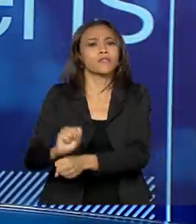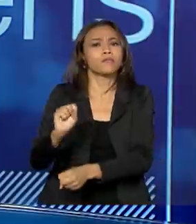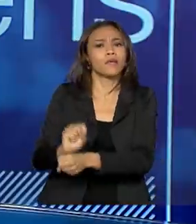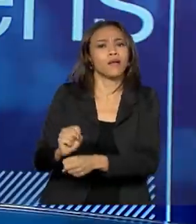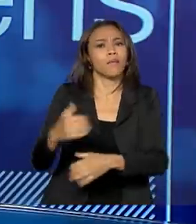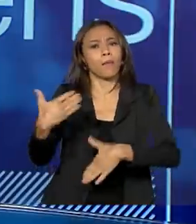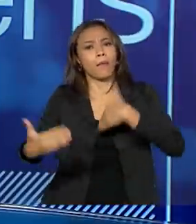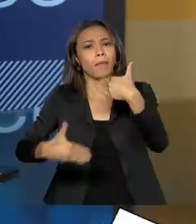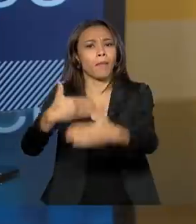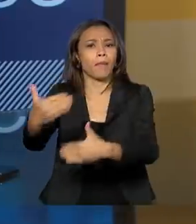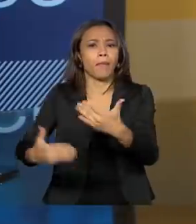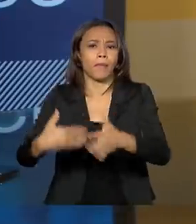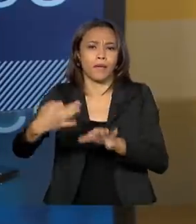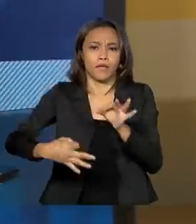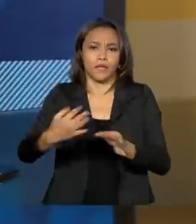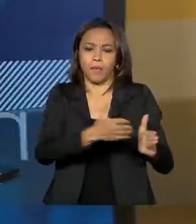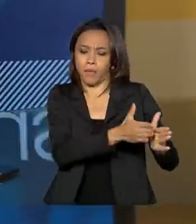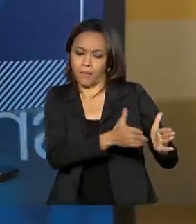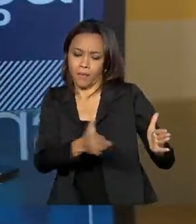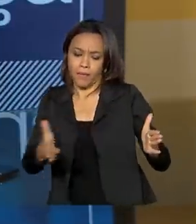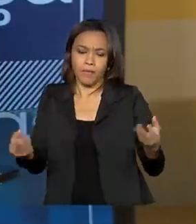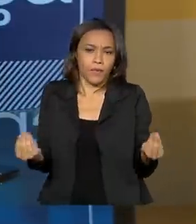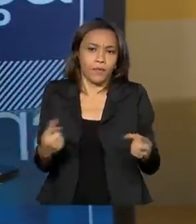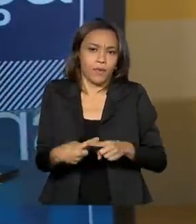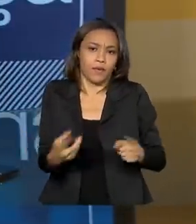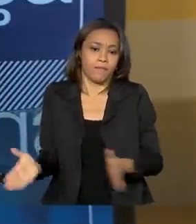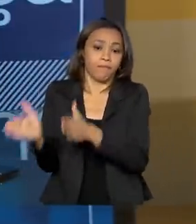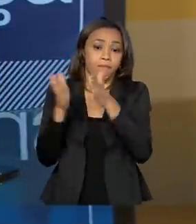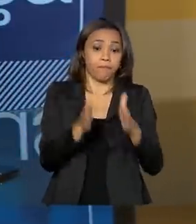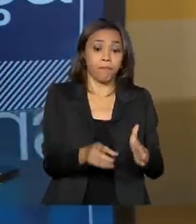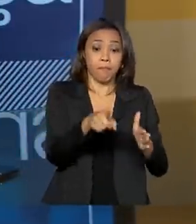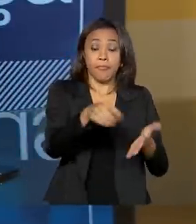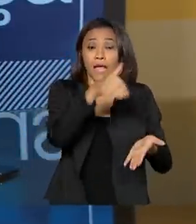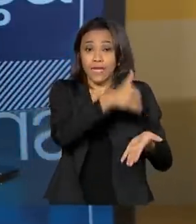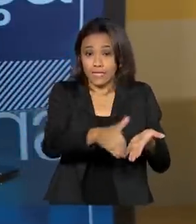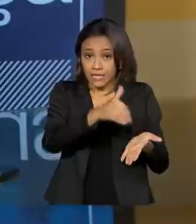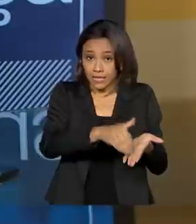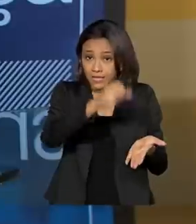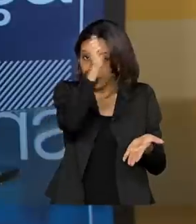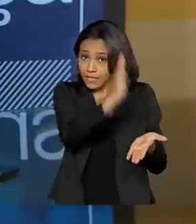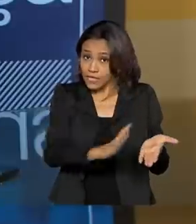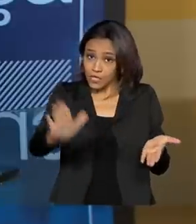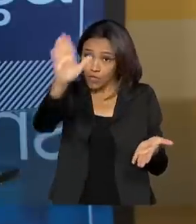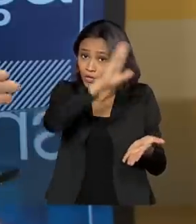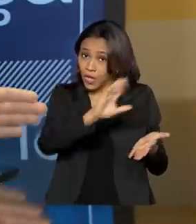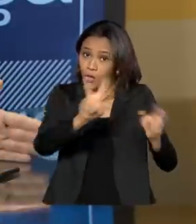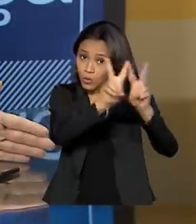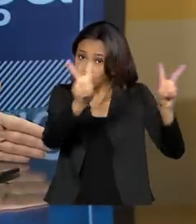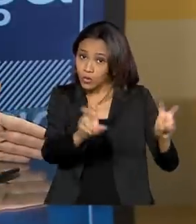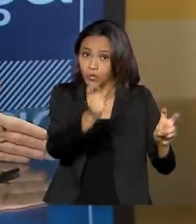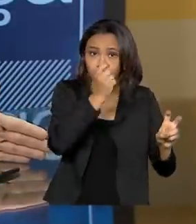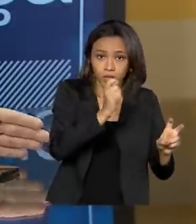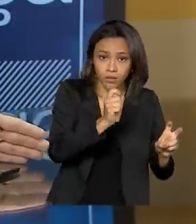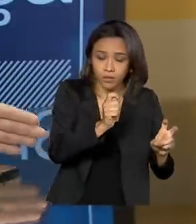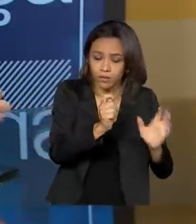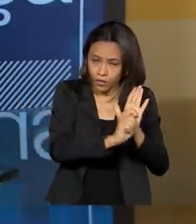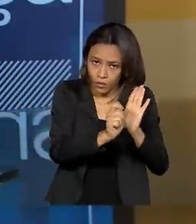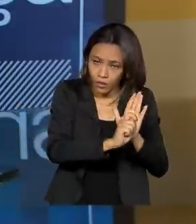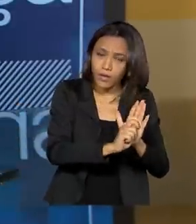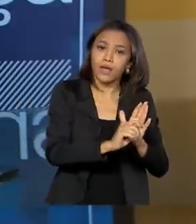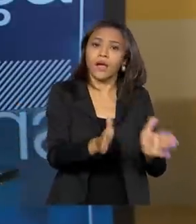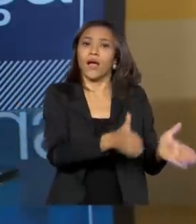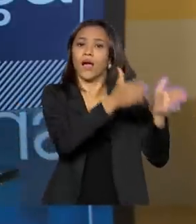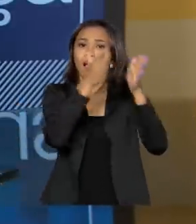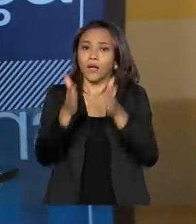julgado. Essa mudança no funcionamento da Secretaria Nacional de Políticas sobre Drogas, passando a prevenção para o Ministério da Estadania e